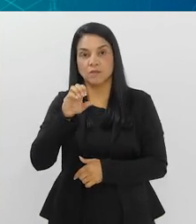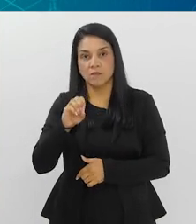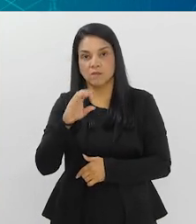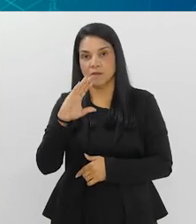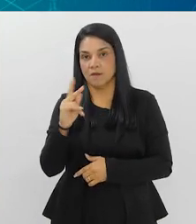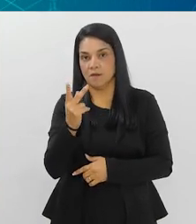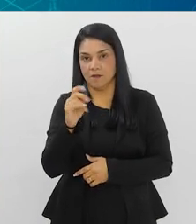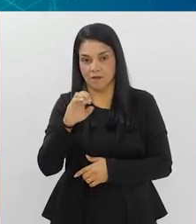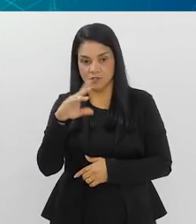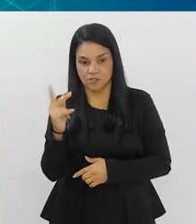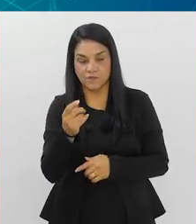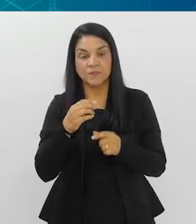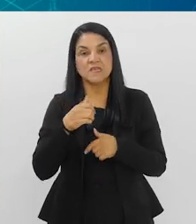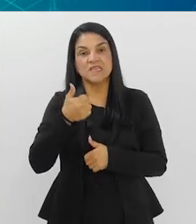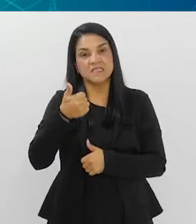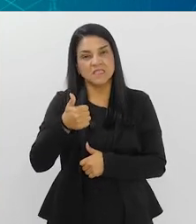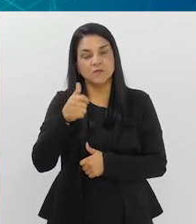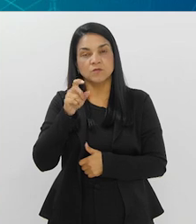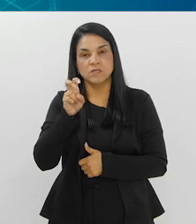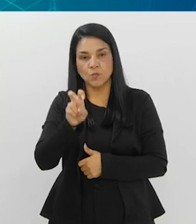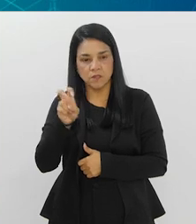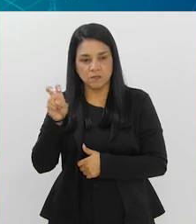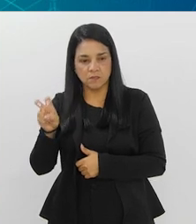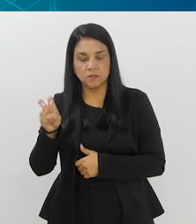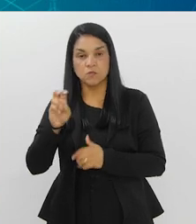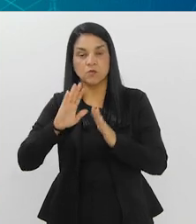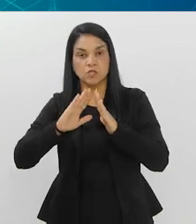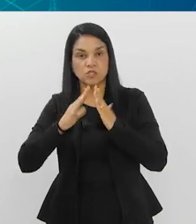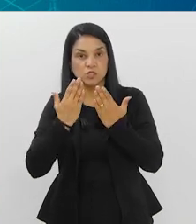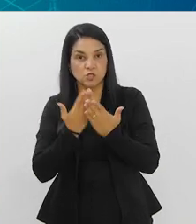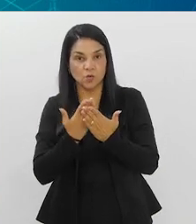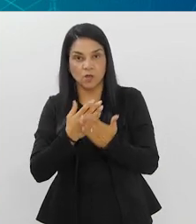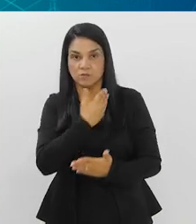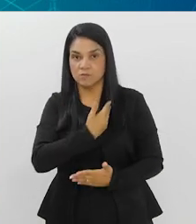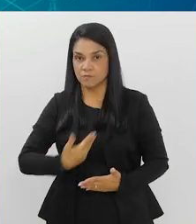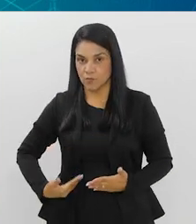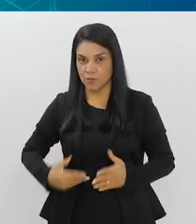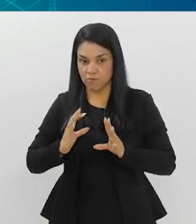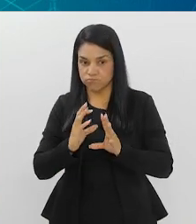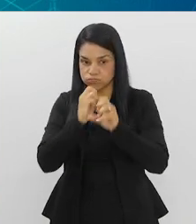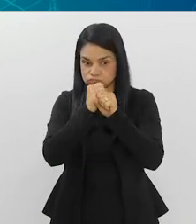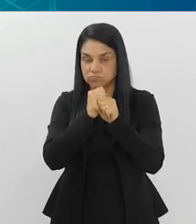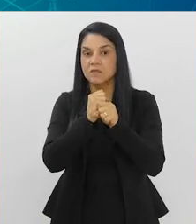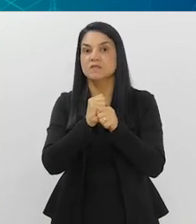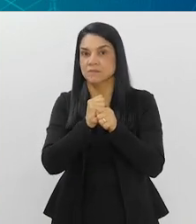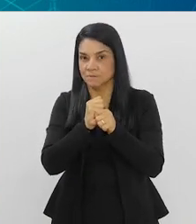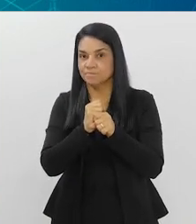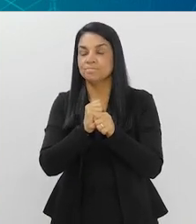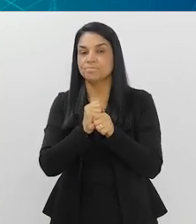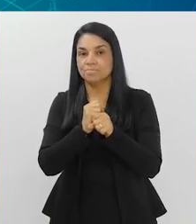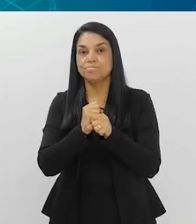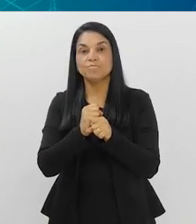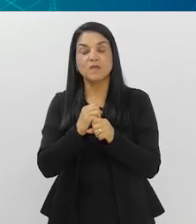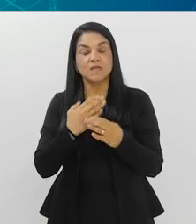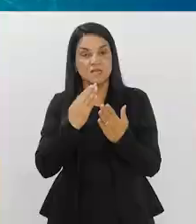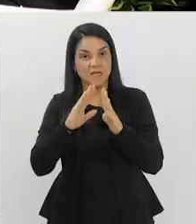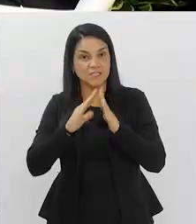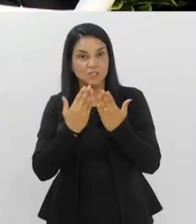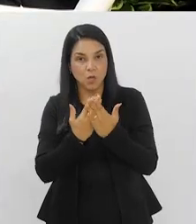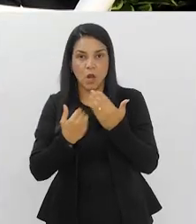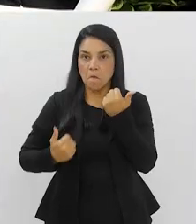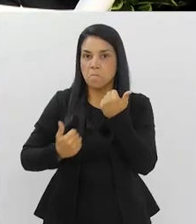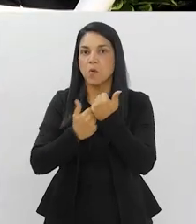creches e 155 escolas públicas, tá? E essas escolas